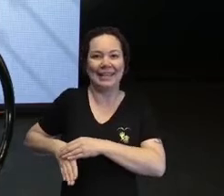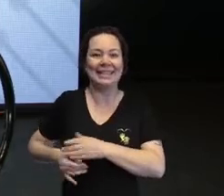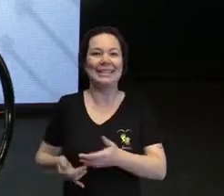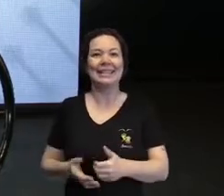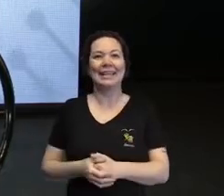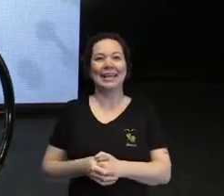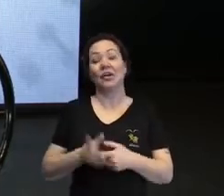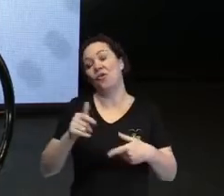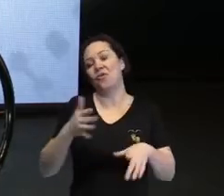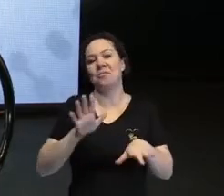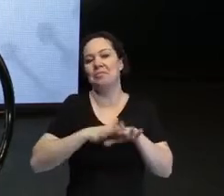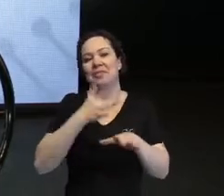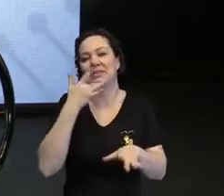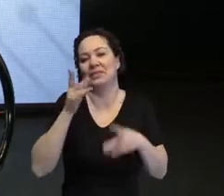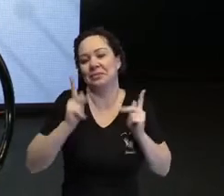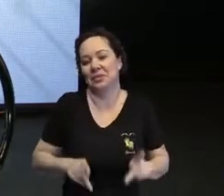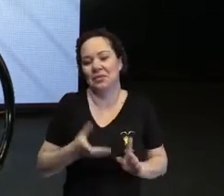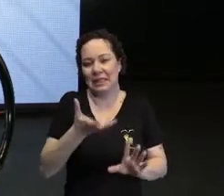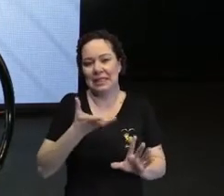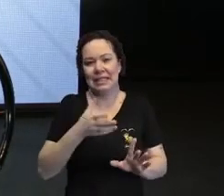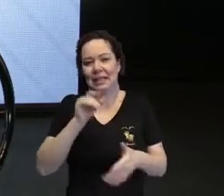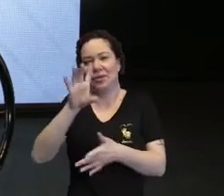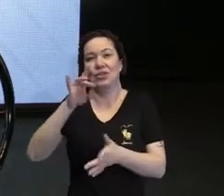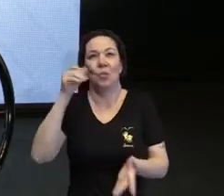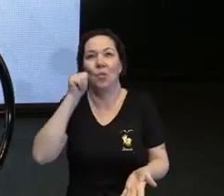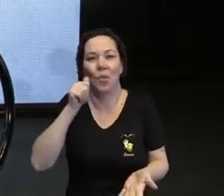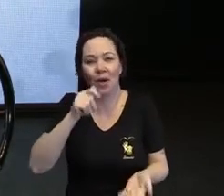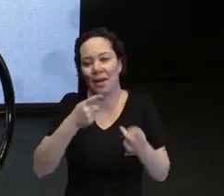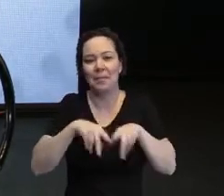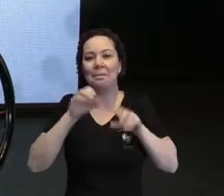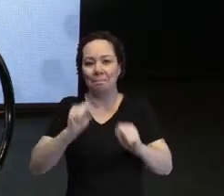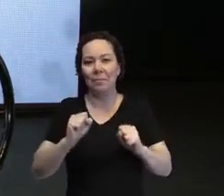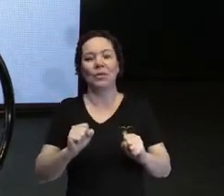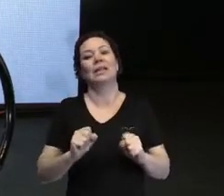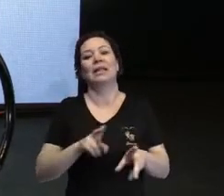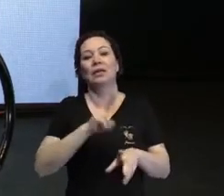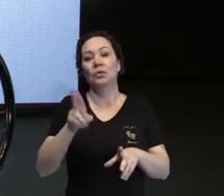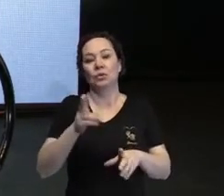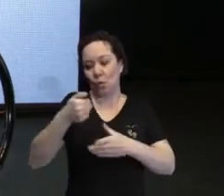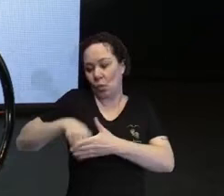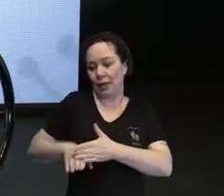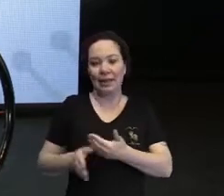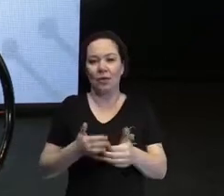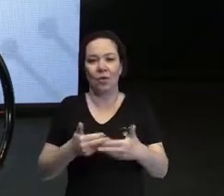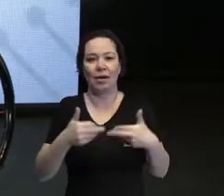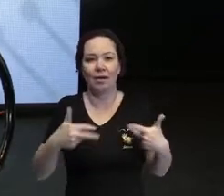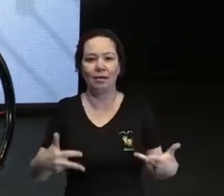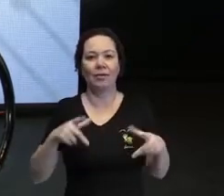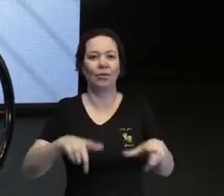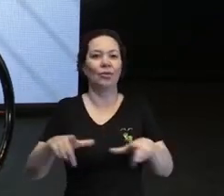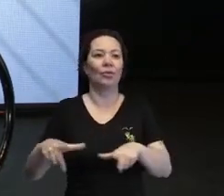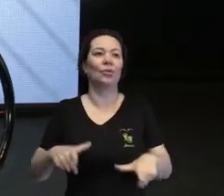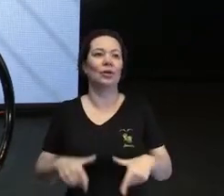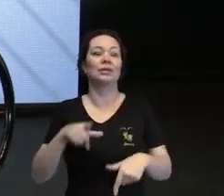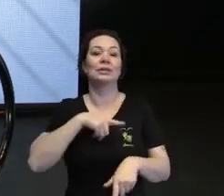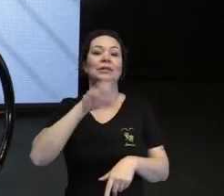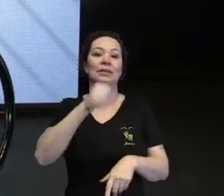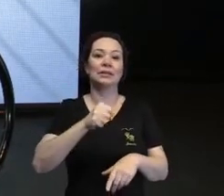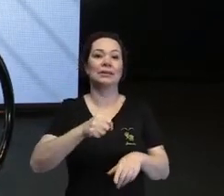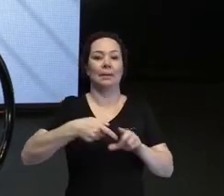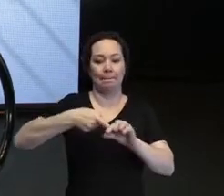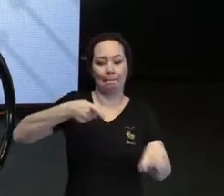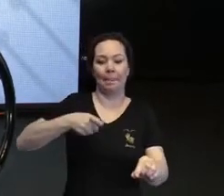quem quiser, enfim, homem, mulher independente, poder ali armazenar em um lugar menorzinho. Então, tem sim a bengala